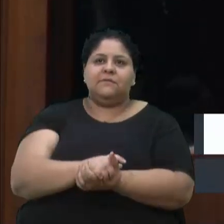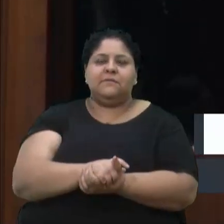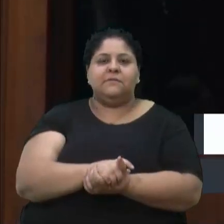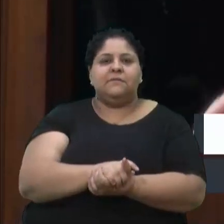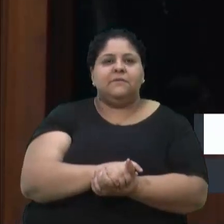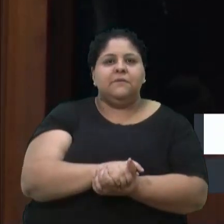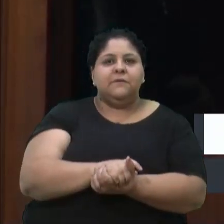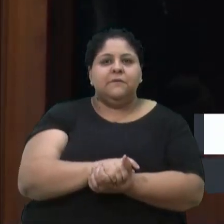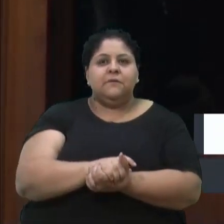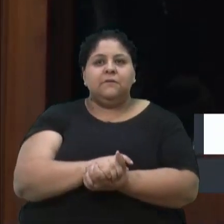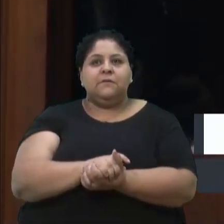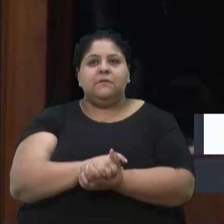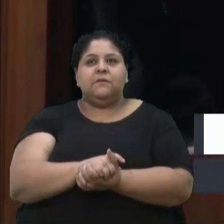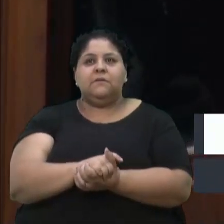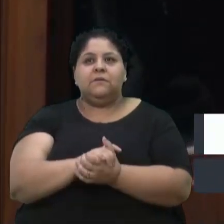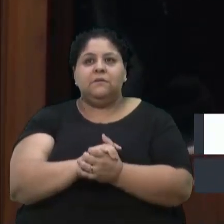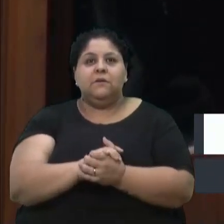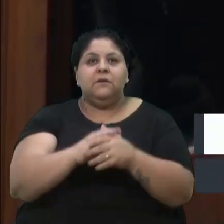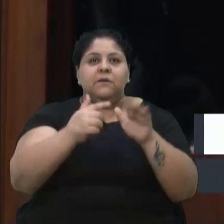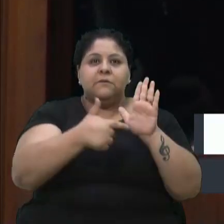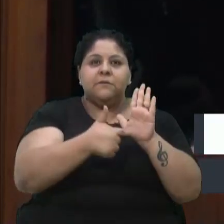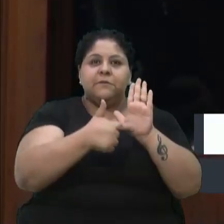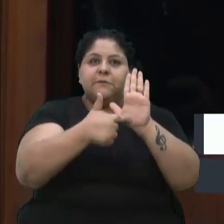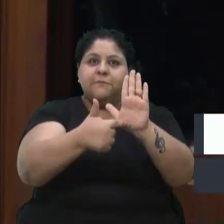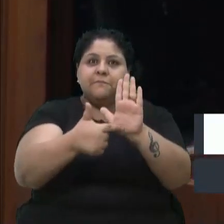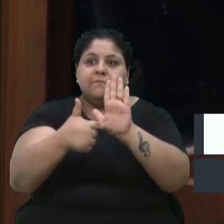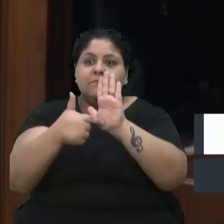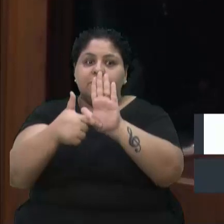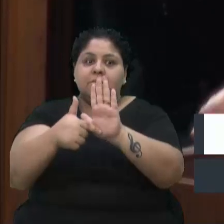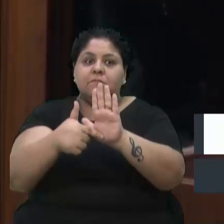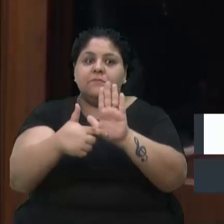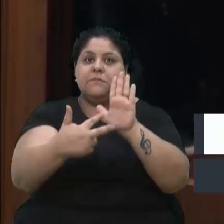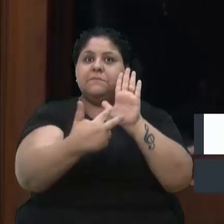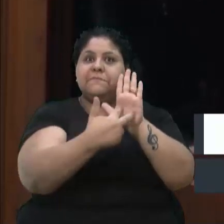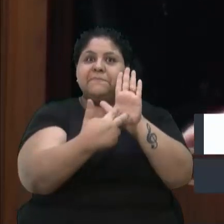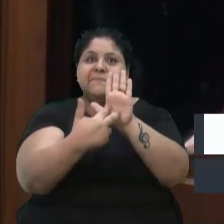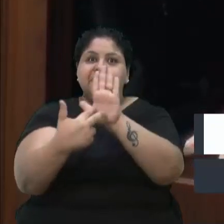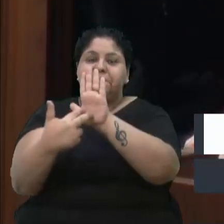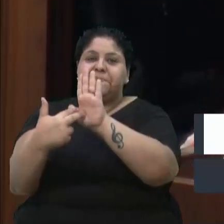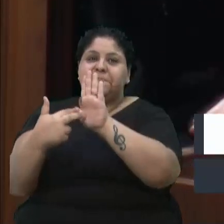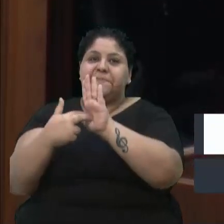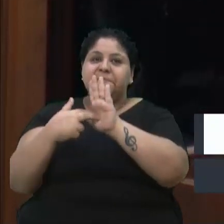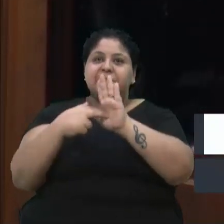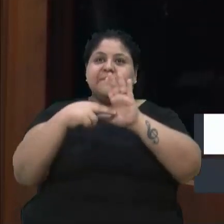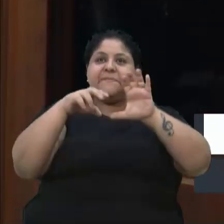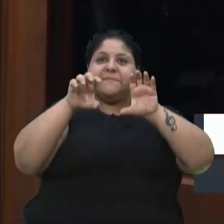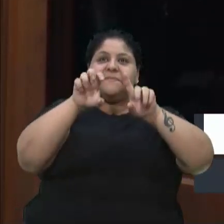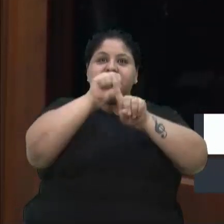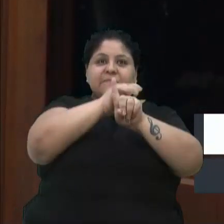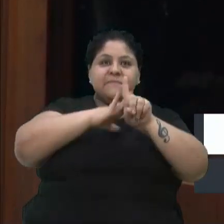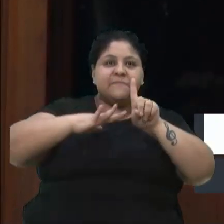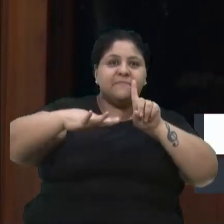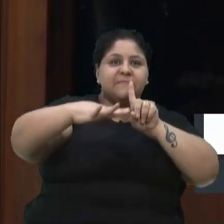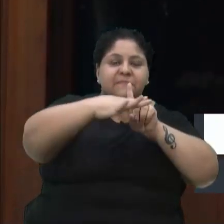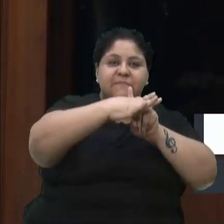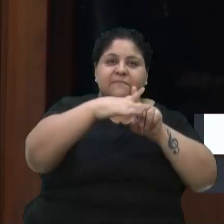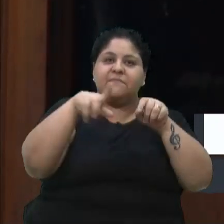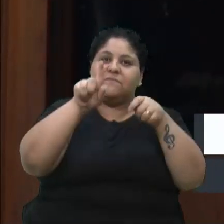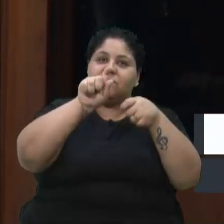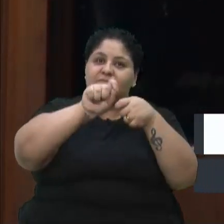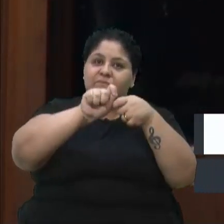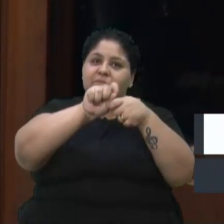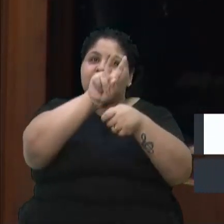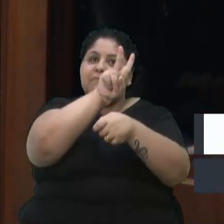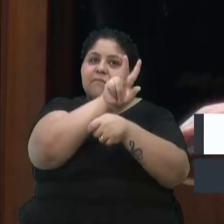chamar a atenção da sociedade e motivar a sociedade, os profissionais, para que façam a prevenção e,